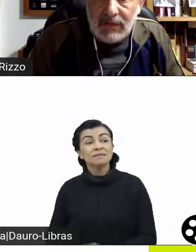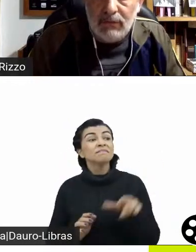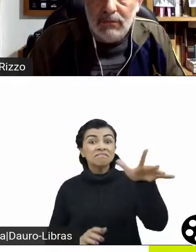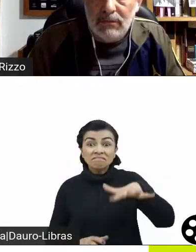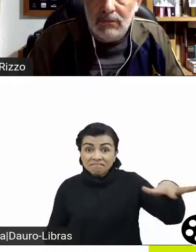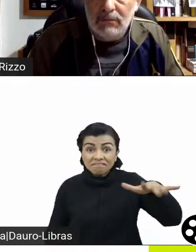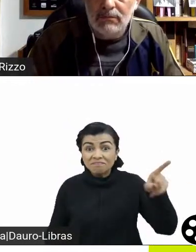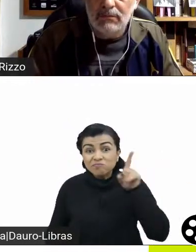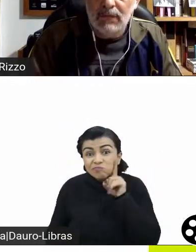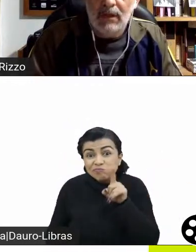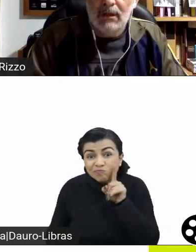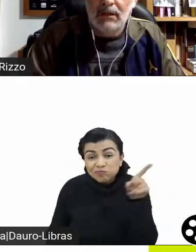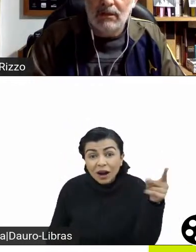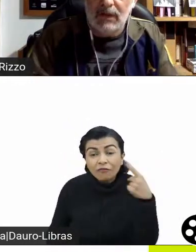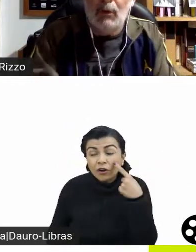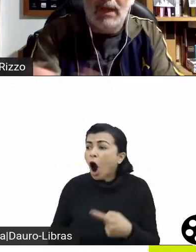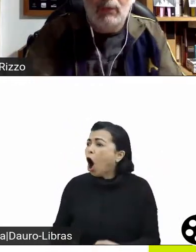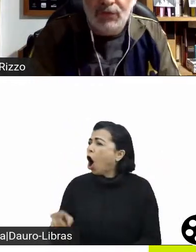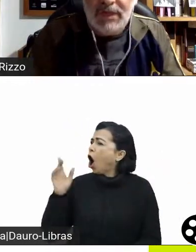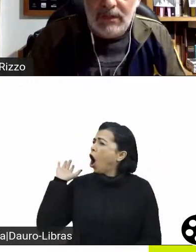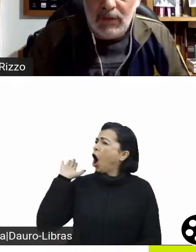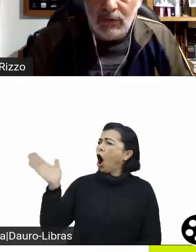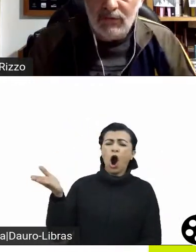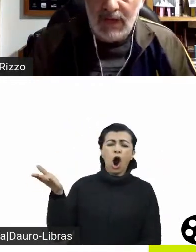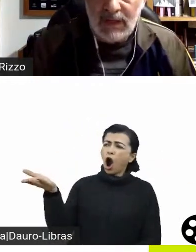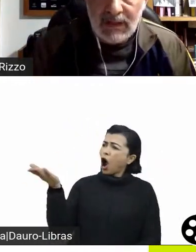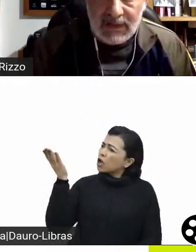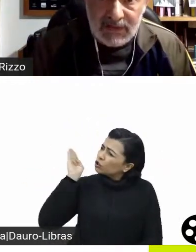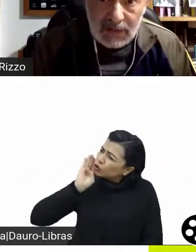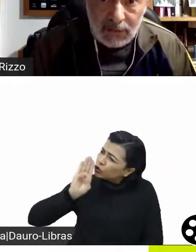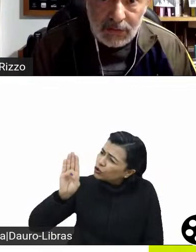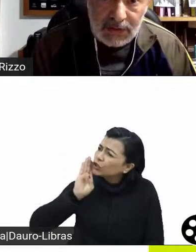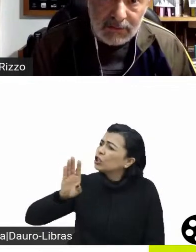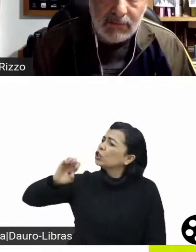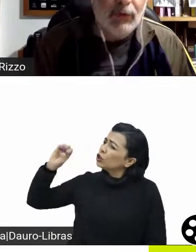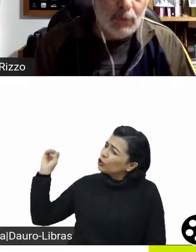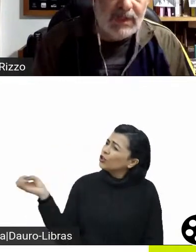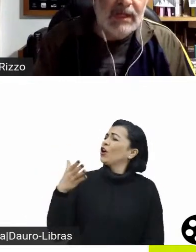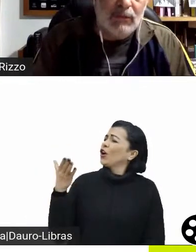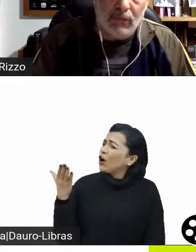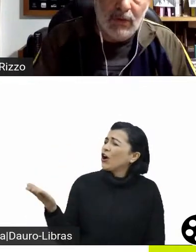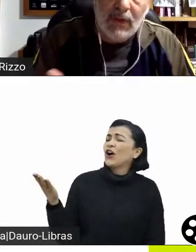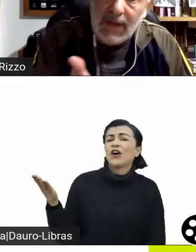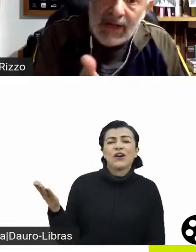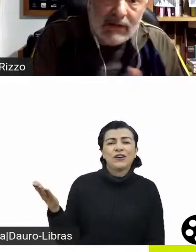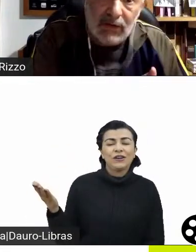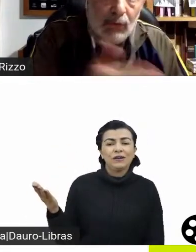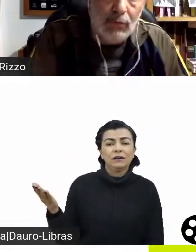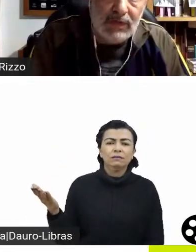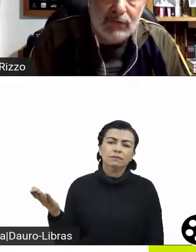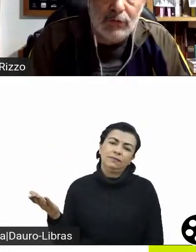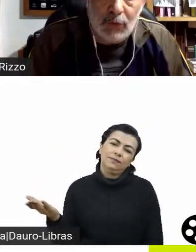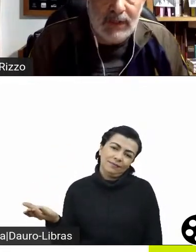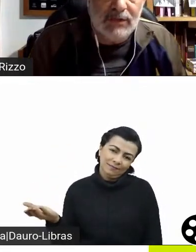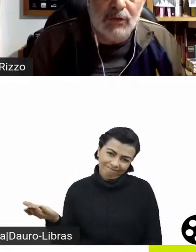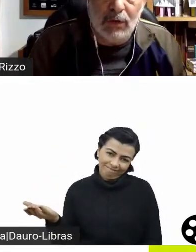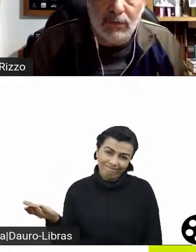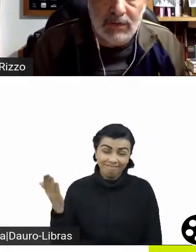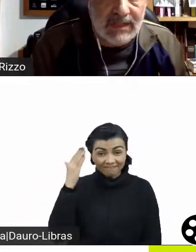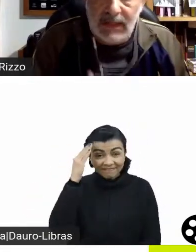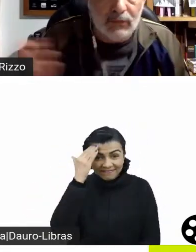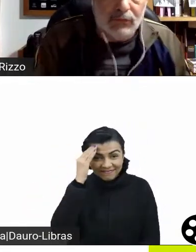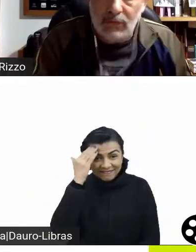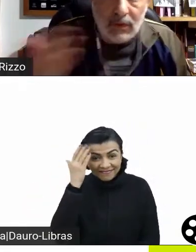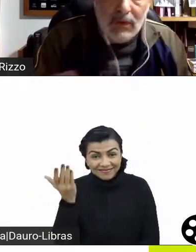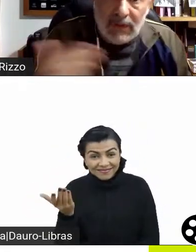que renovação, né, quer dizer, alguém conseguiu renovar esse negócio aqui, foi um gringo, é, quer ao longo da história de